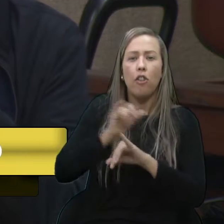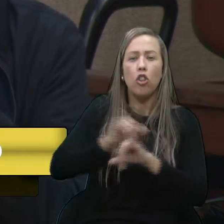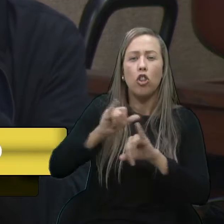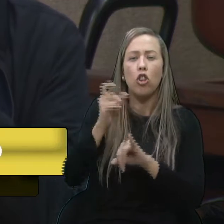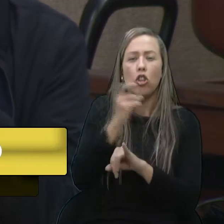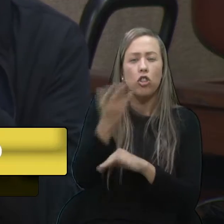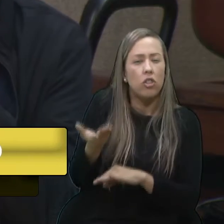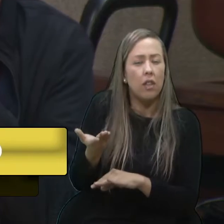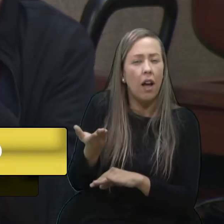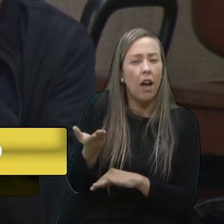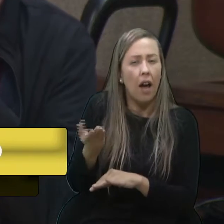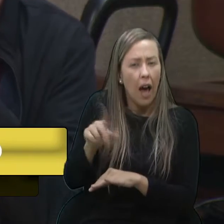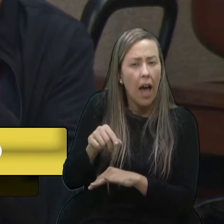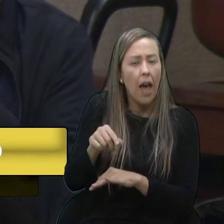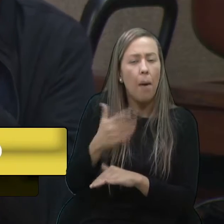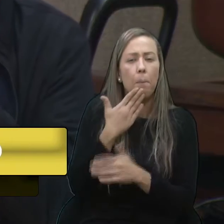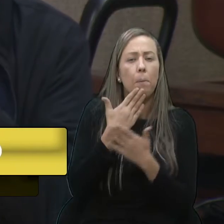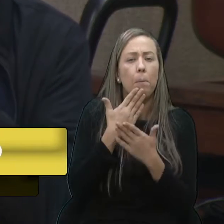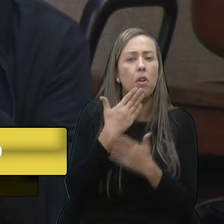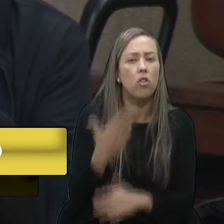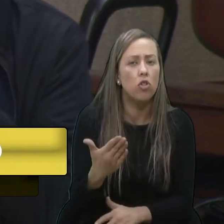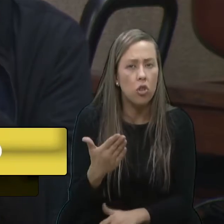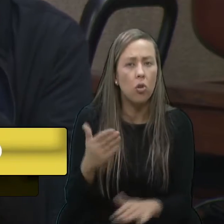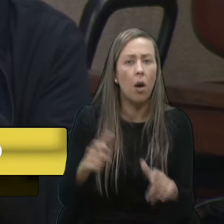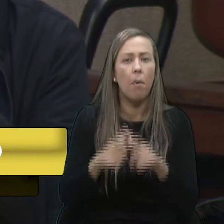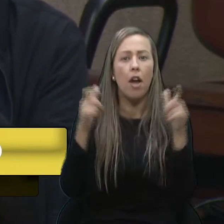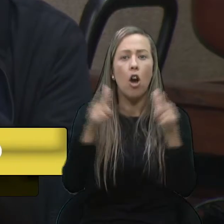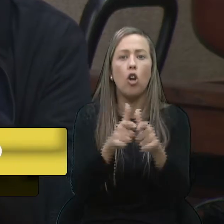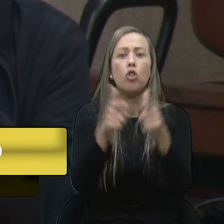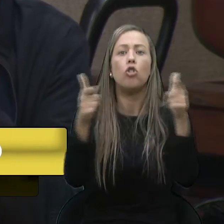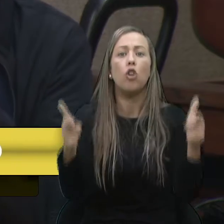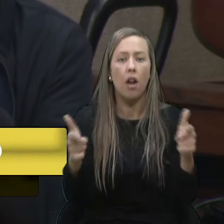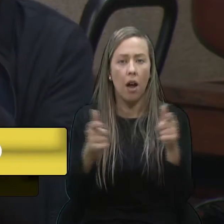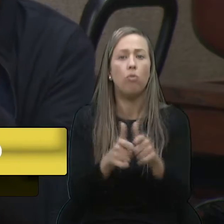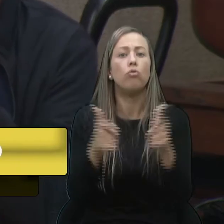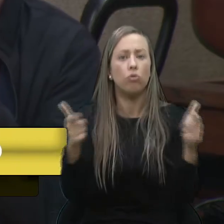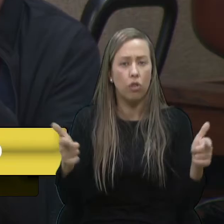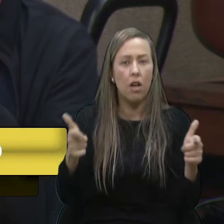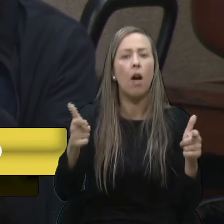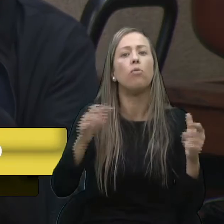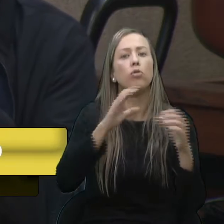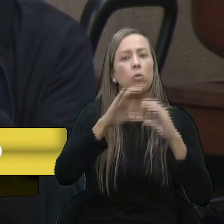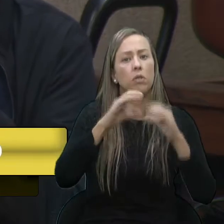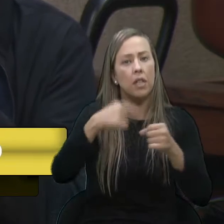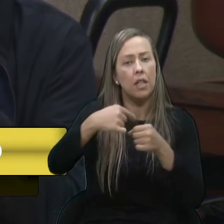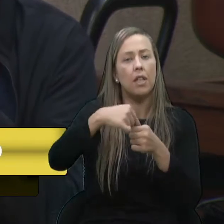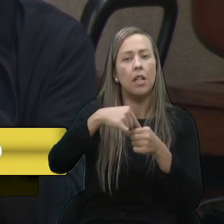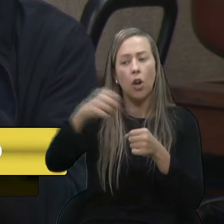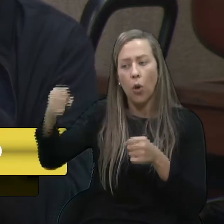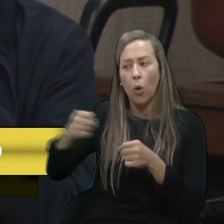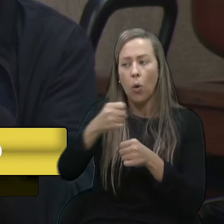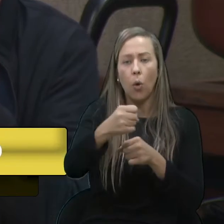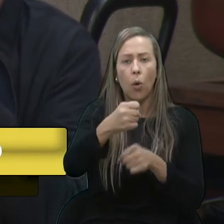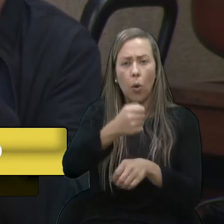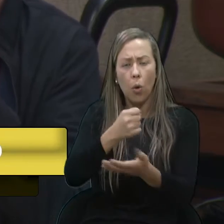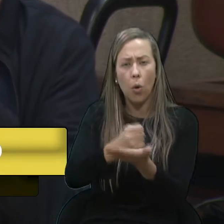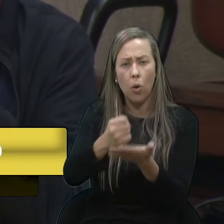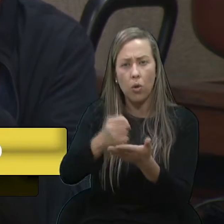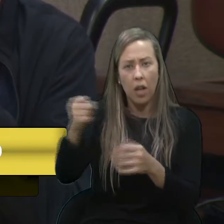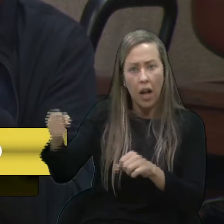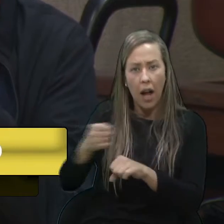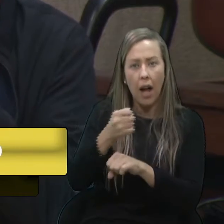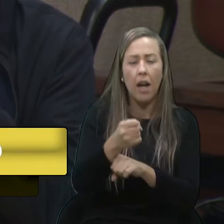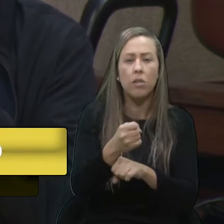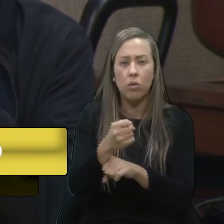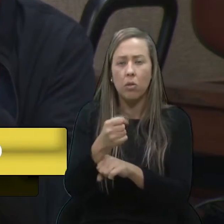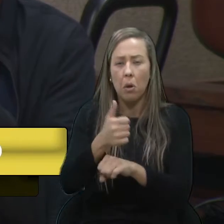cabe também esse apelo ao maior jornal de comunicação da cidade, que daqui a pouco eleve um pouco o grau